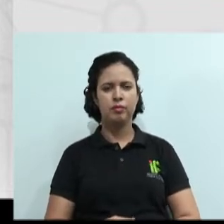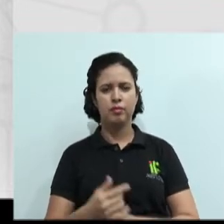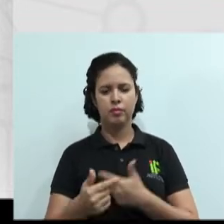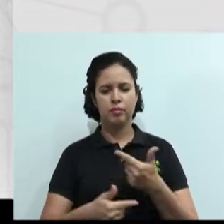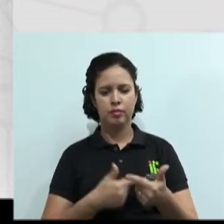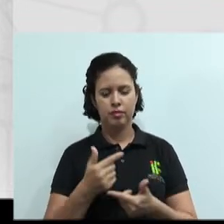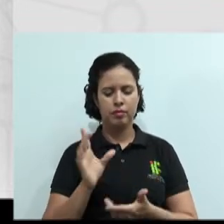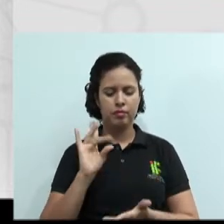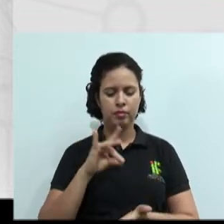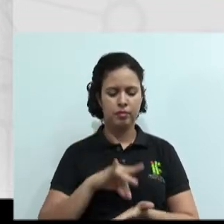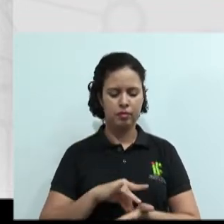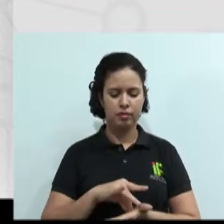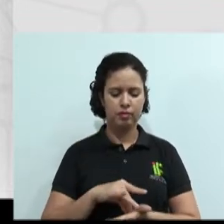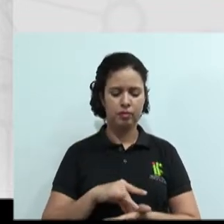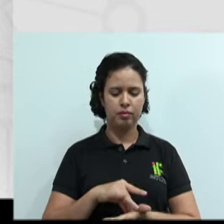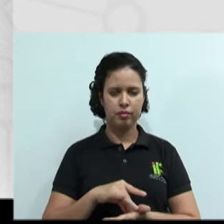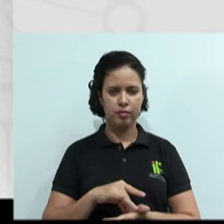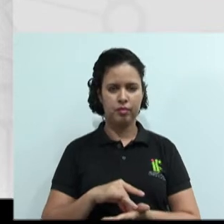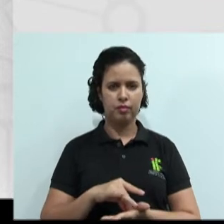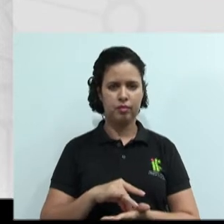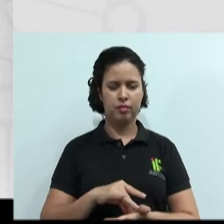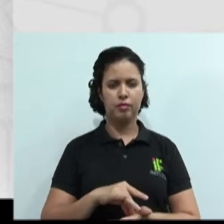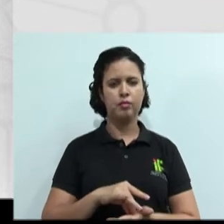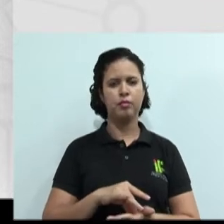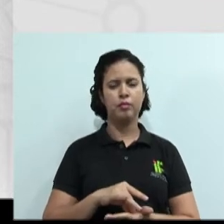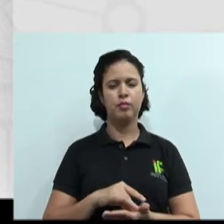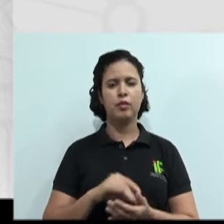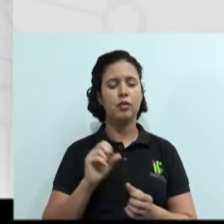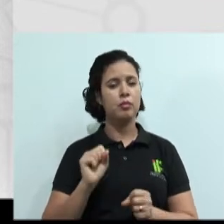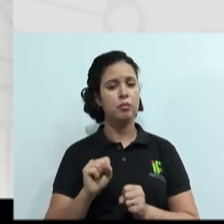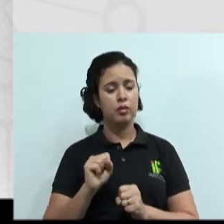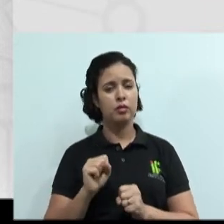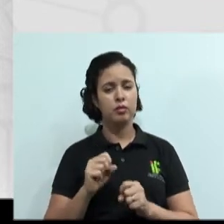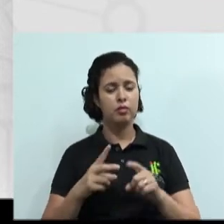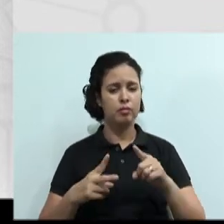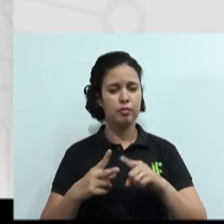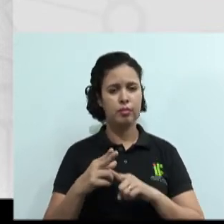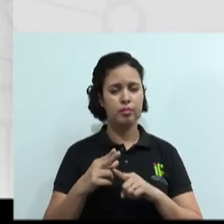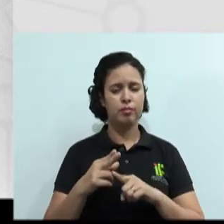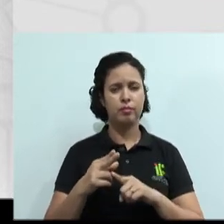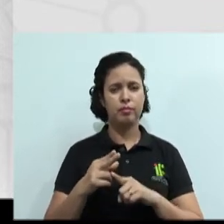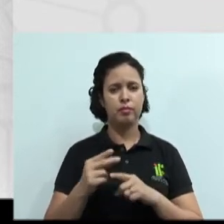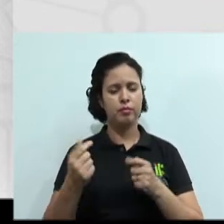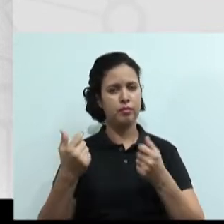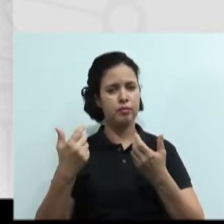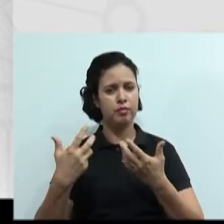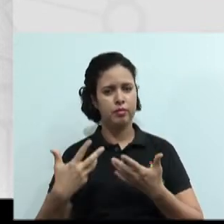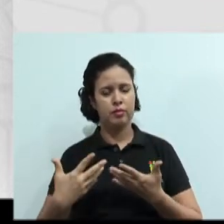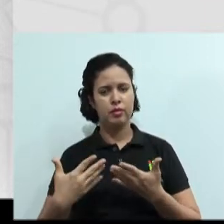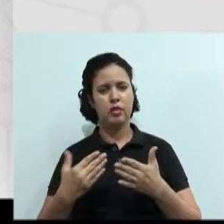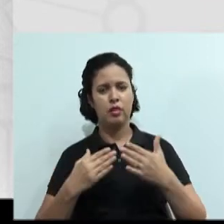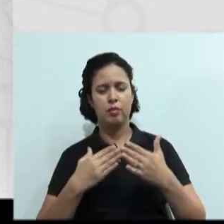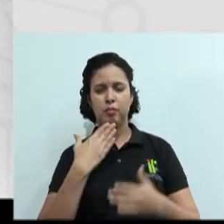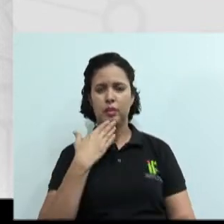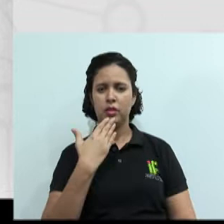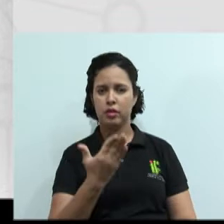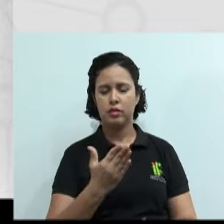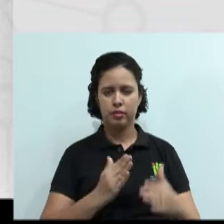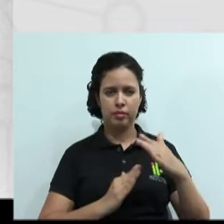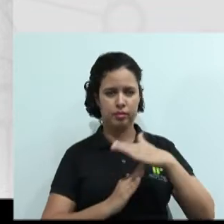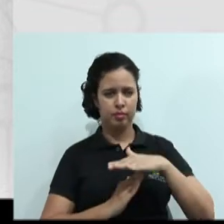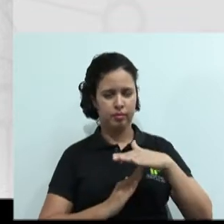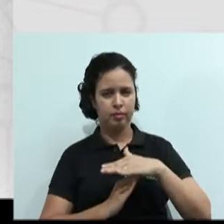sobre a realidade real, os fatos reais. E pode ser interrompido. E quando nós falamos aqui a questão de você pedir o tempo durante uma